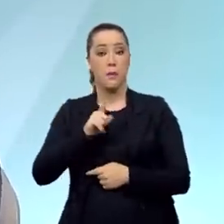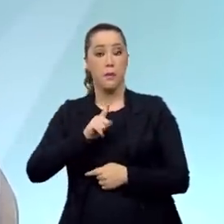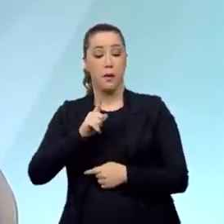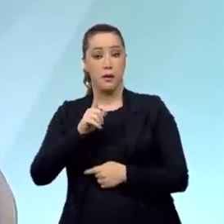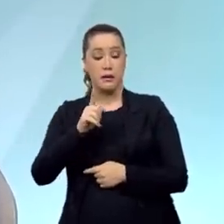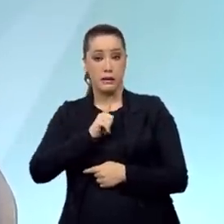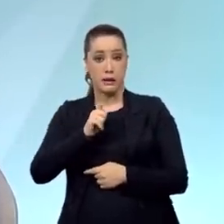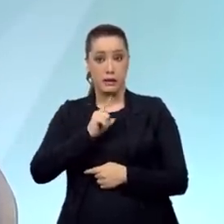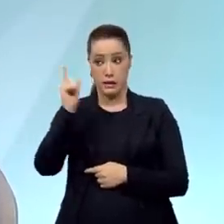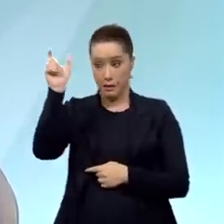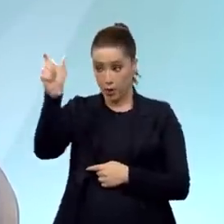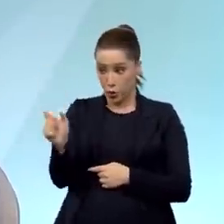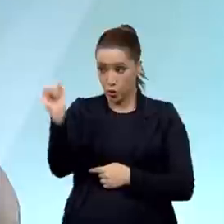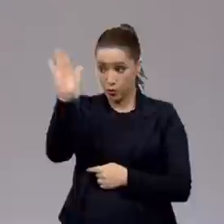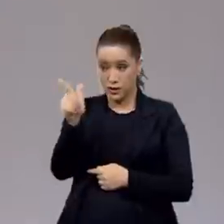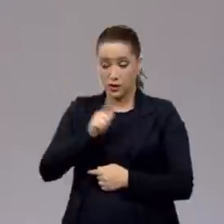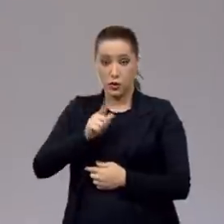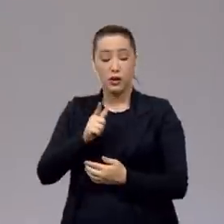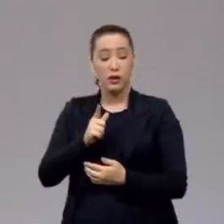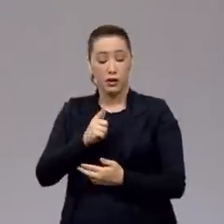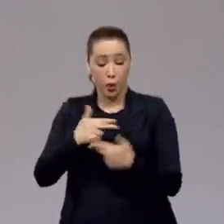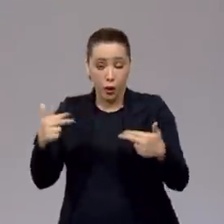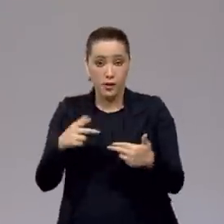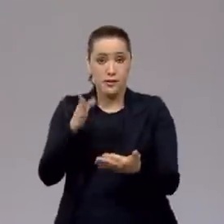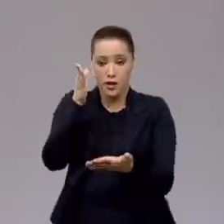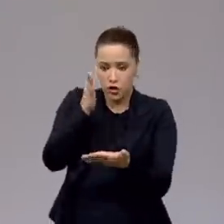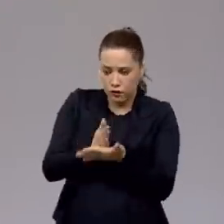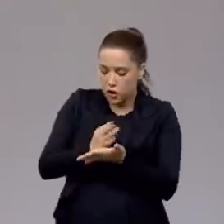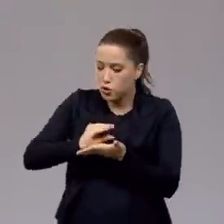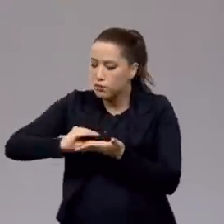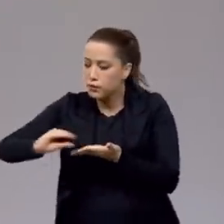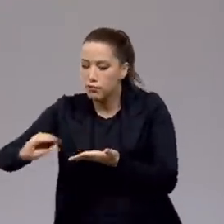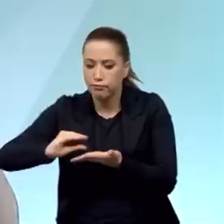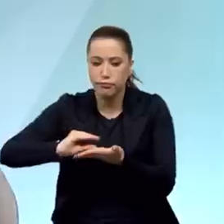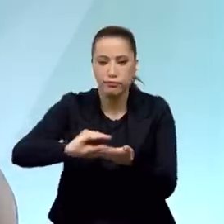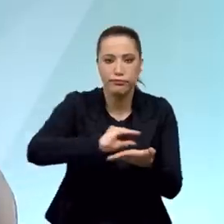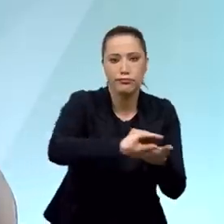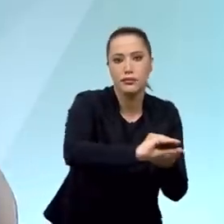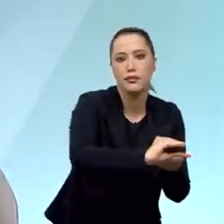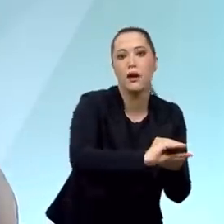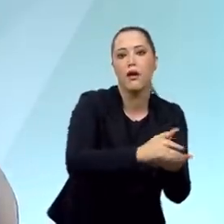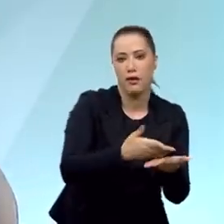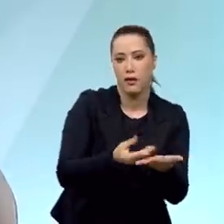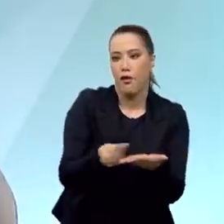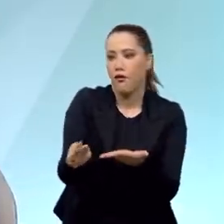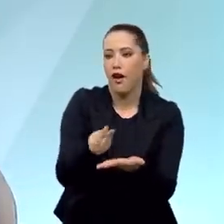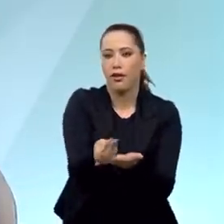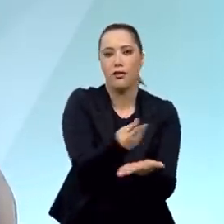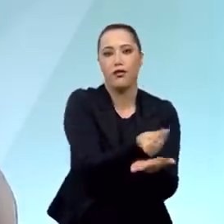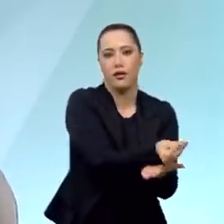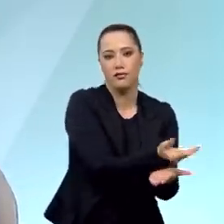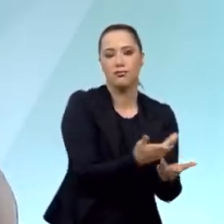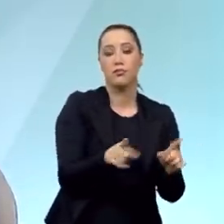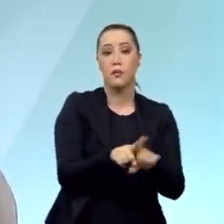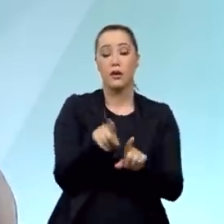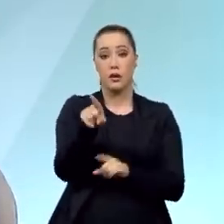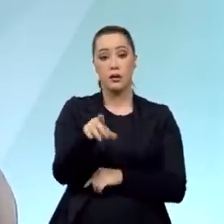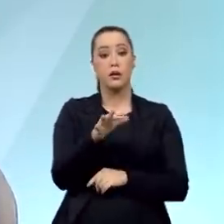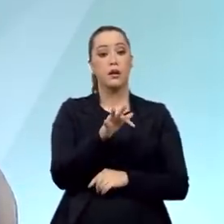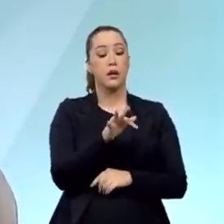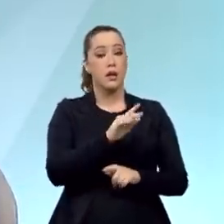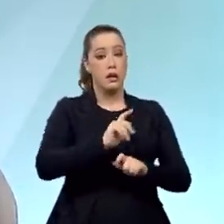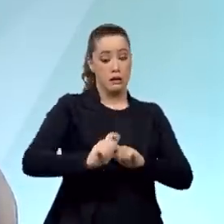Tem um episódio bastante interessante que relembra Frei Orlando. Inclusive, Frei Orlando foi